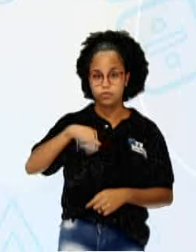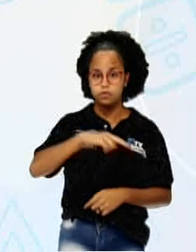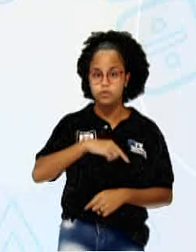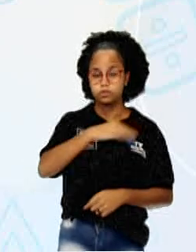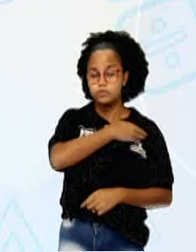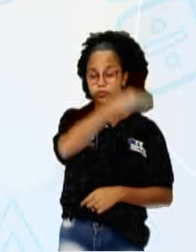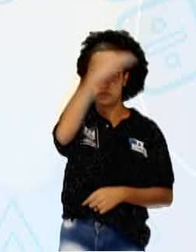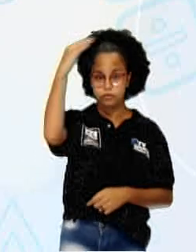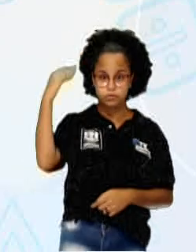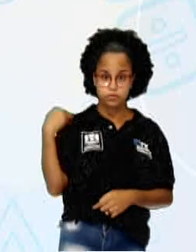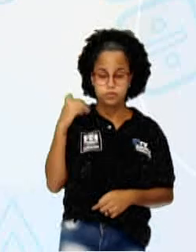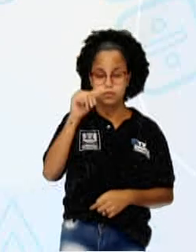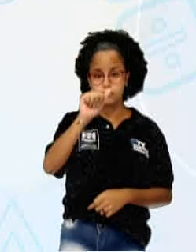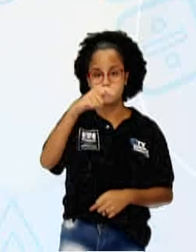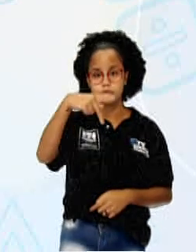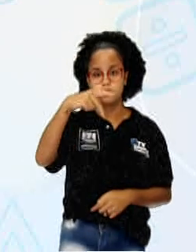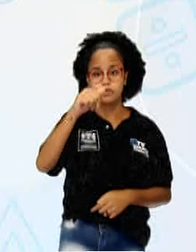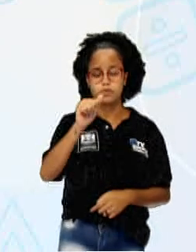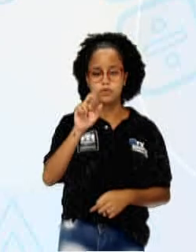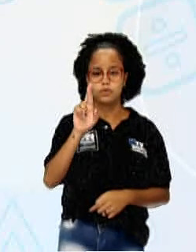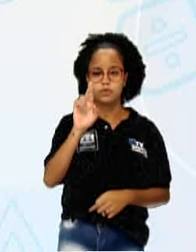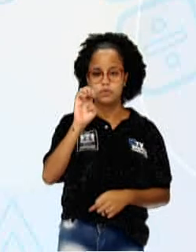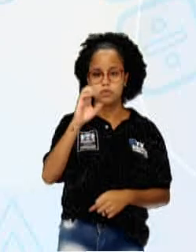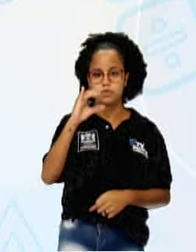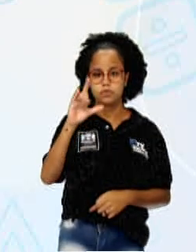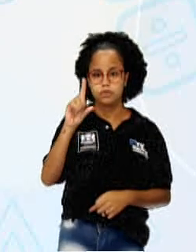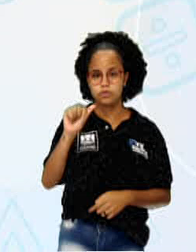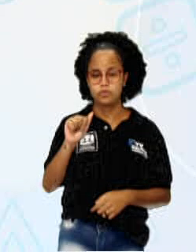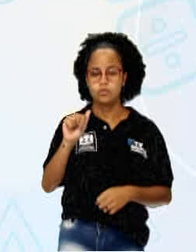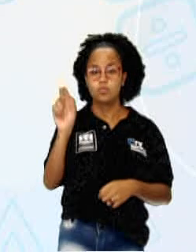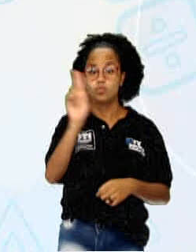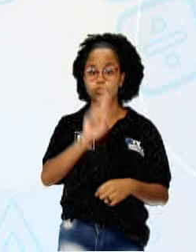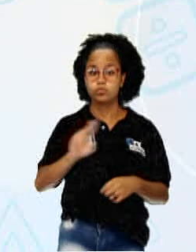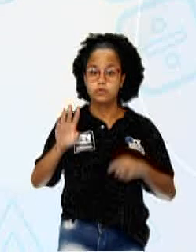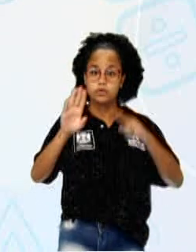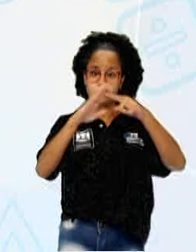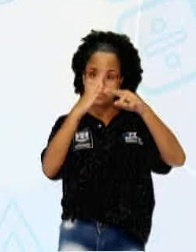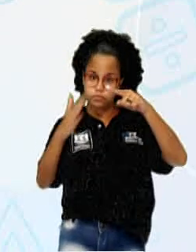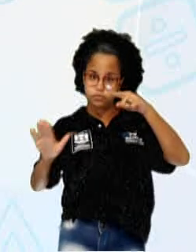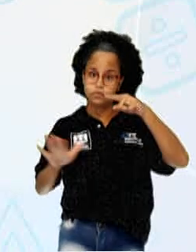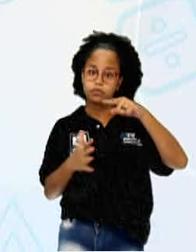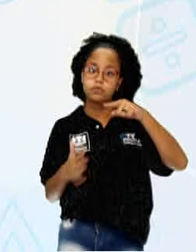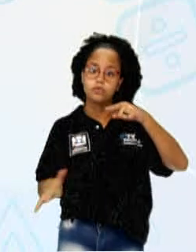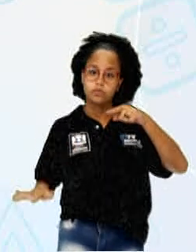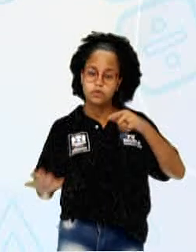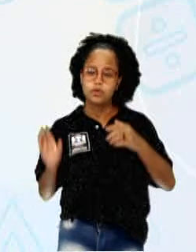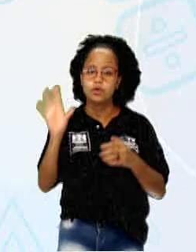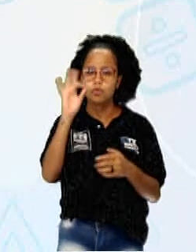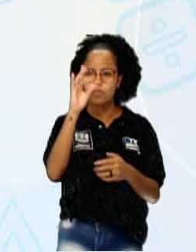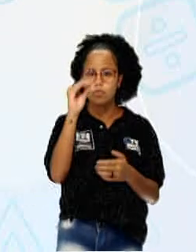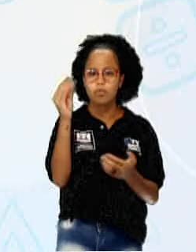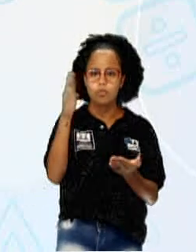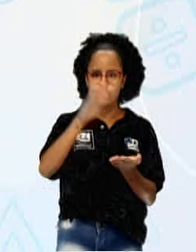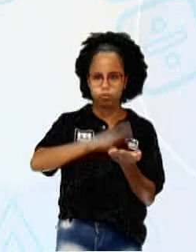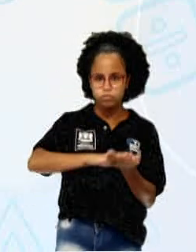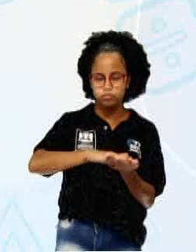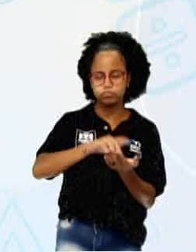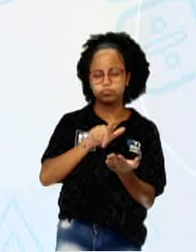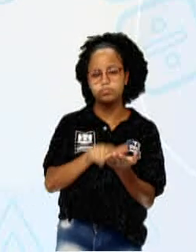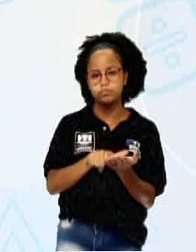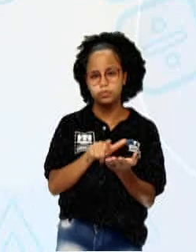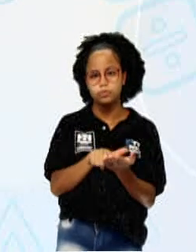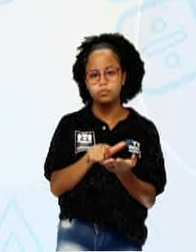Regiane Bassani. Ela usa folha seca. E cola no papel. Ela